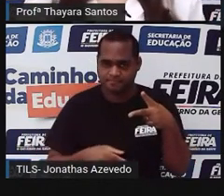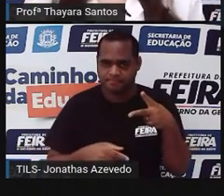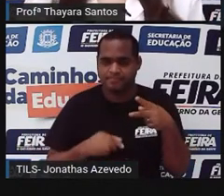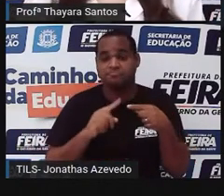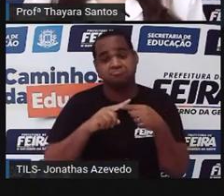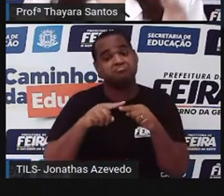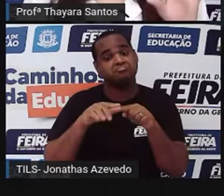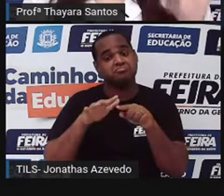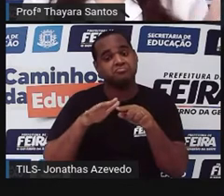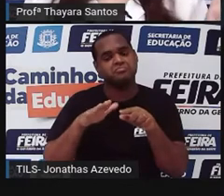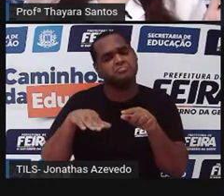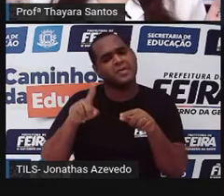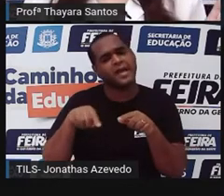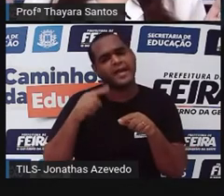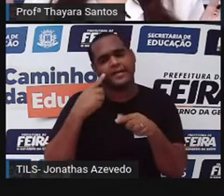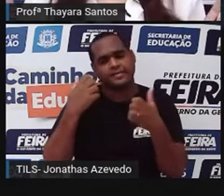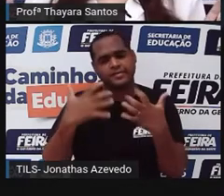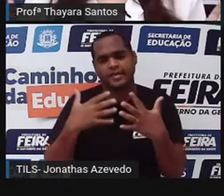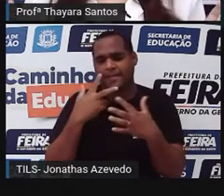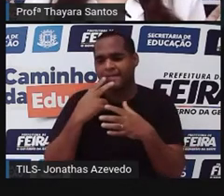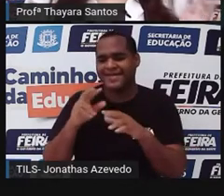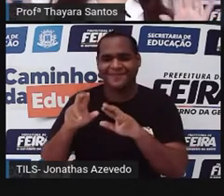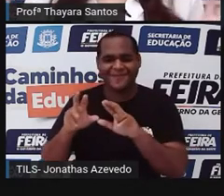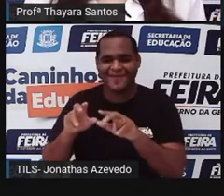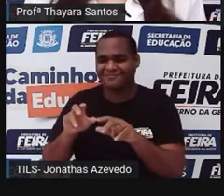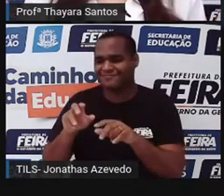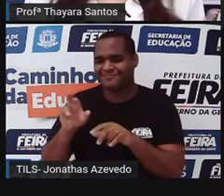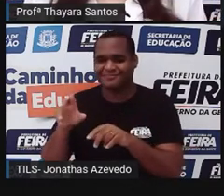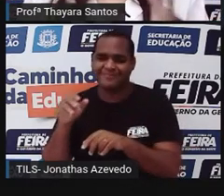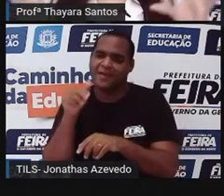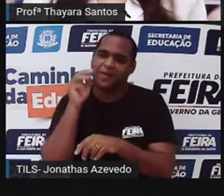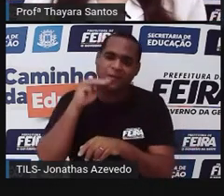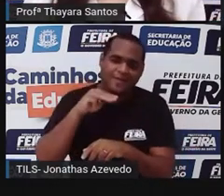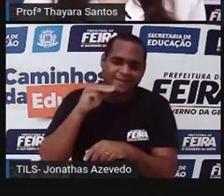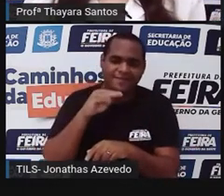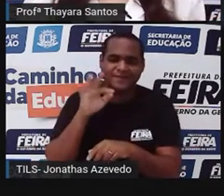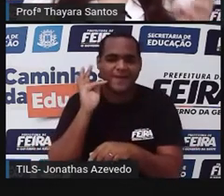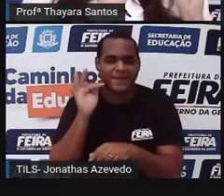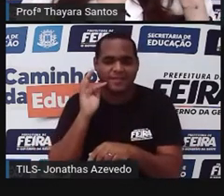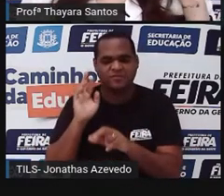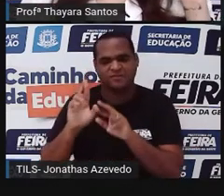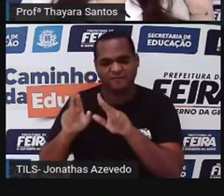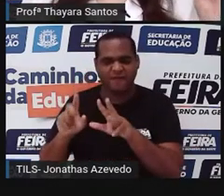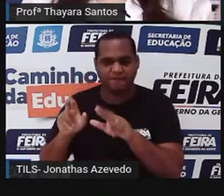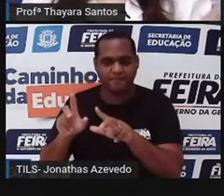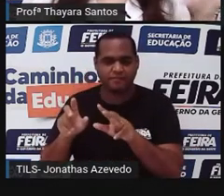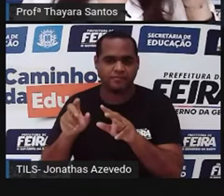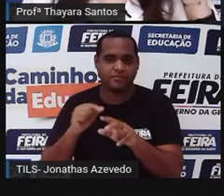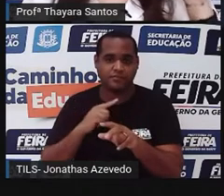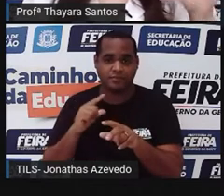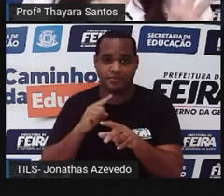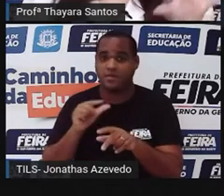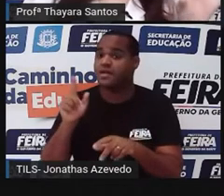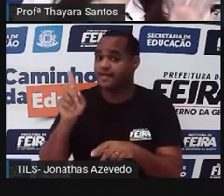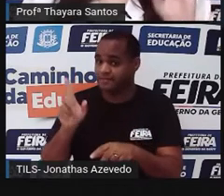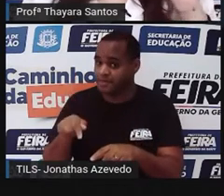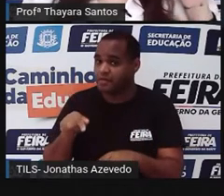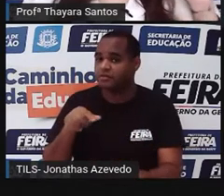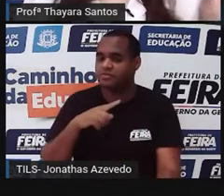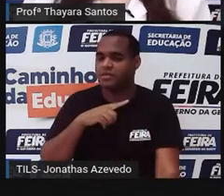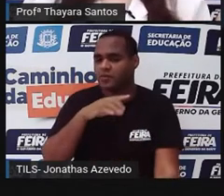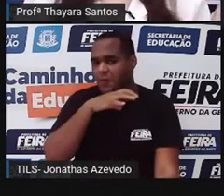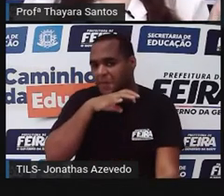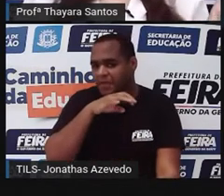esses moluscos, eles apresentam sexos separados. Eles são dióicos, na maioria dos casos. Isso quer dizer que tem um animal